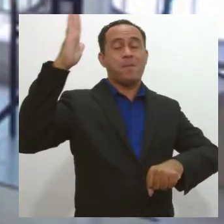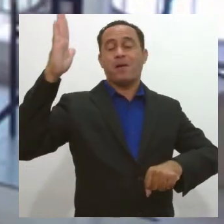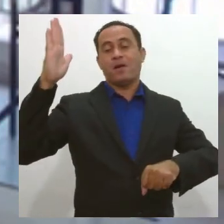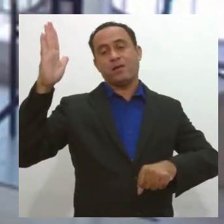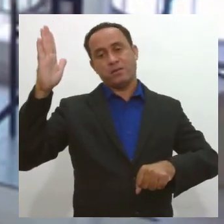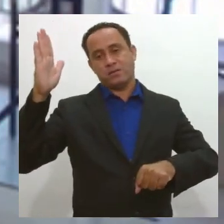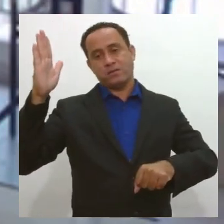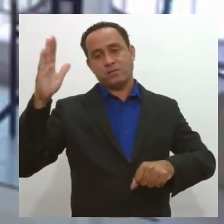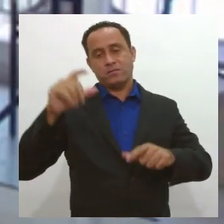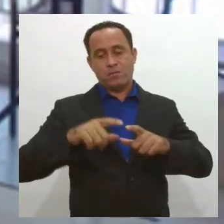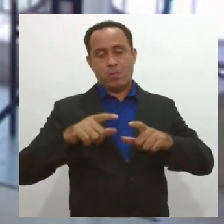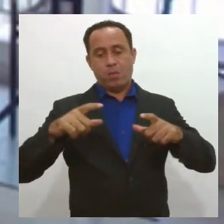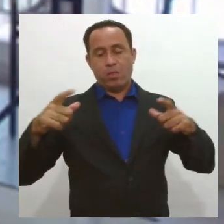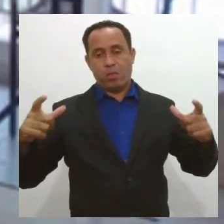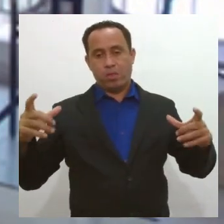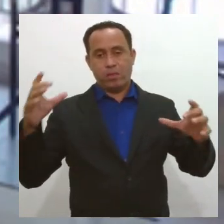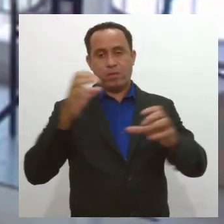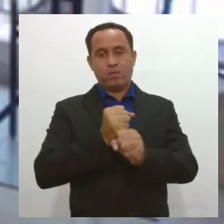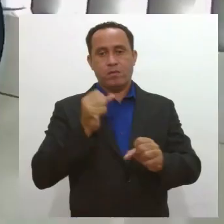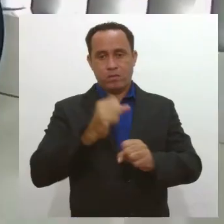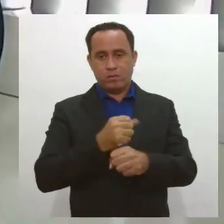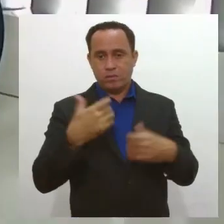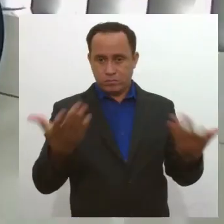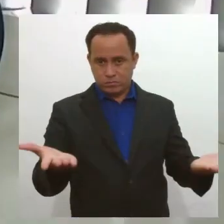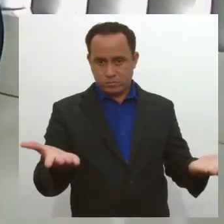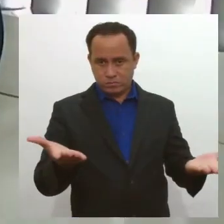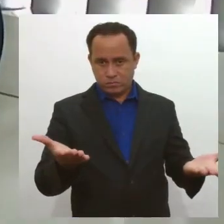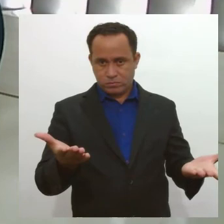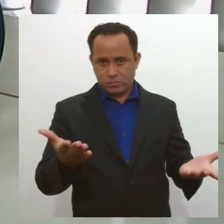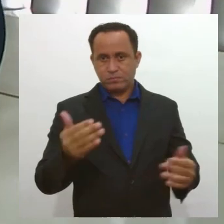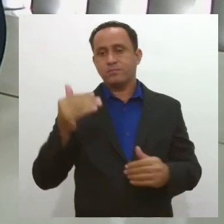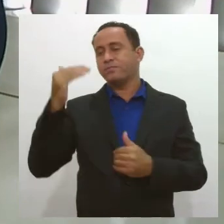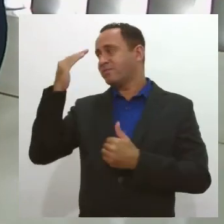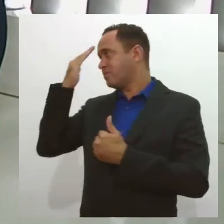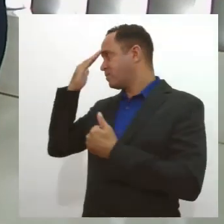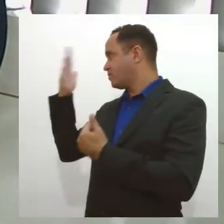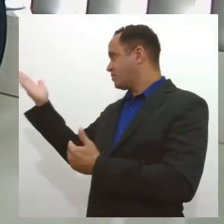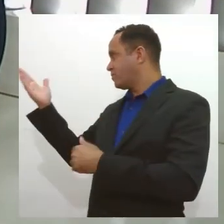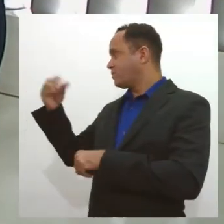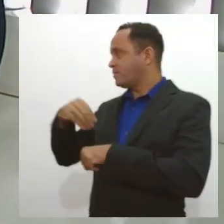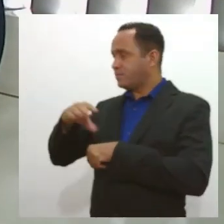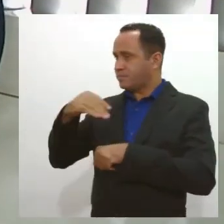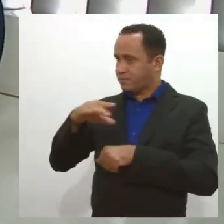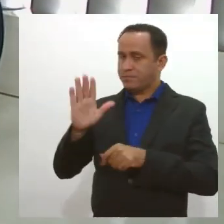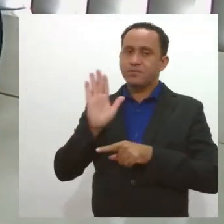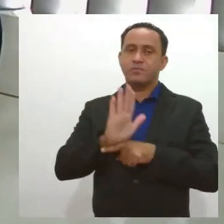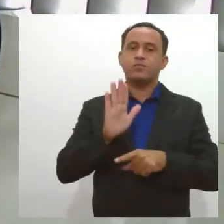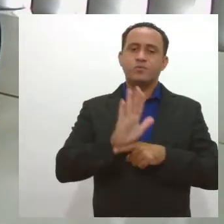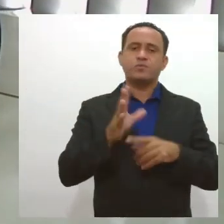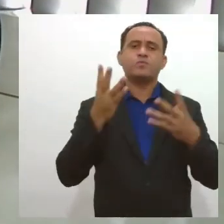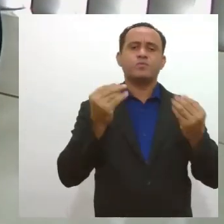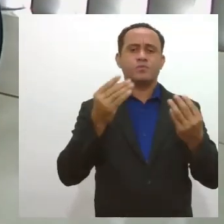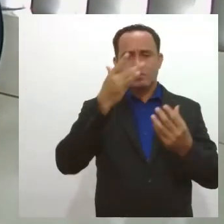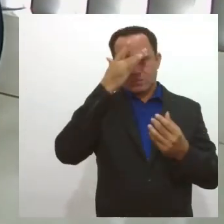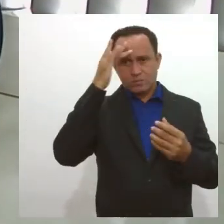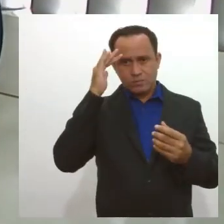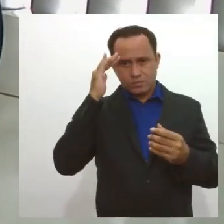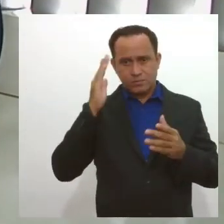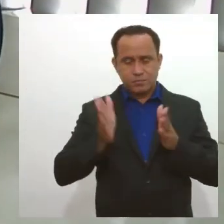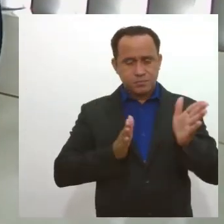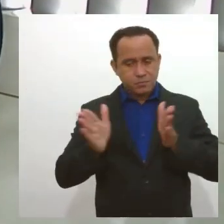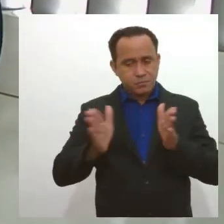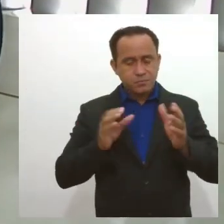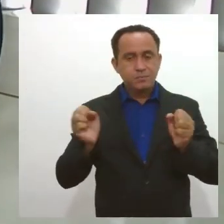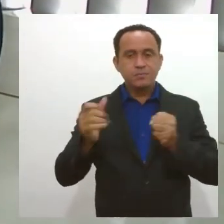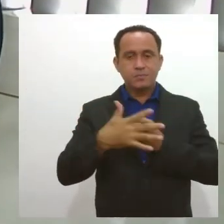e não é isso que a gente quer, não é isso? Pronto. Márcio, muito obrigada pelas suas dicas, com certeza vai ajudar muita gente agora nesse período.